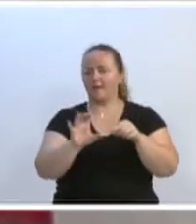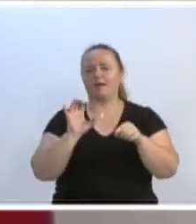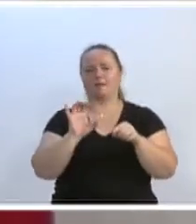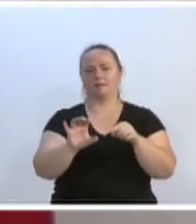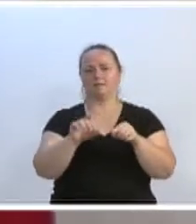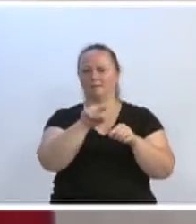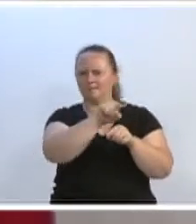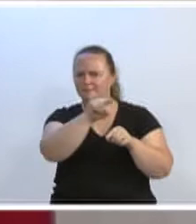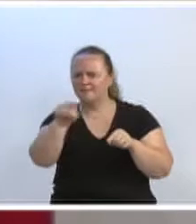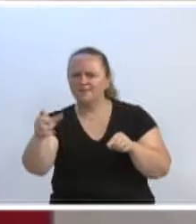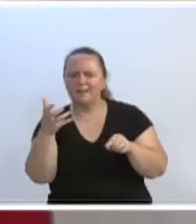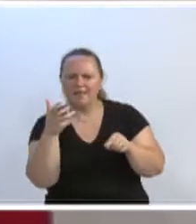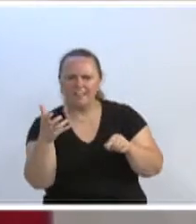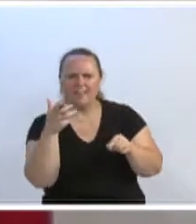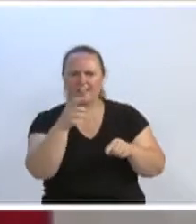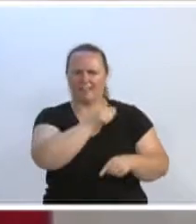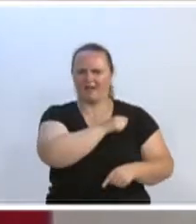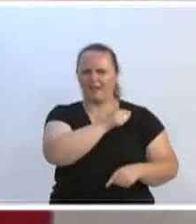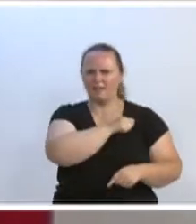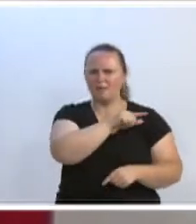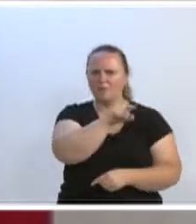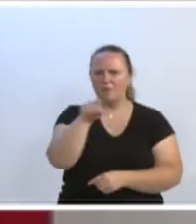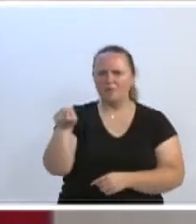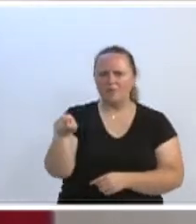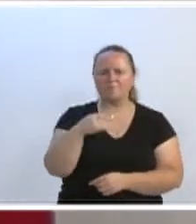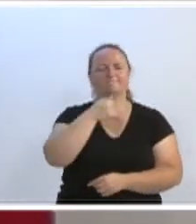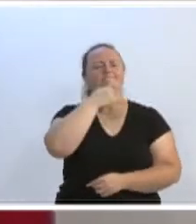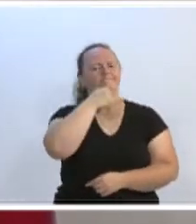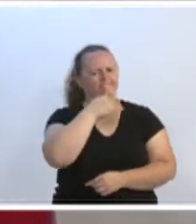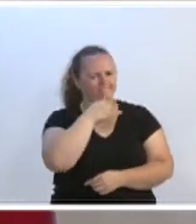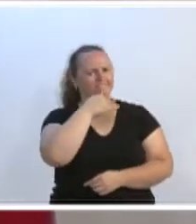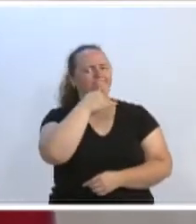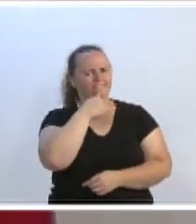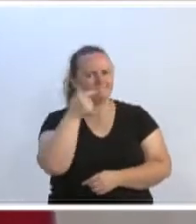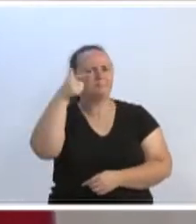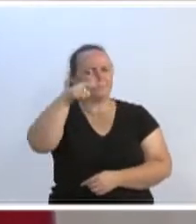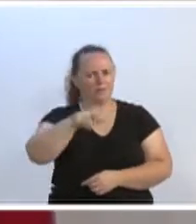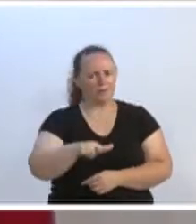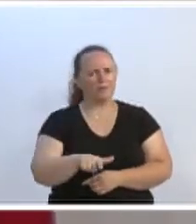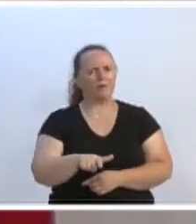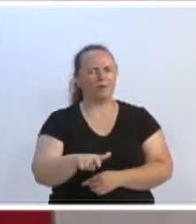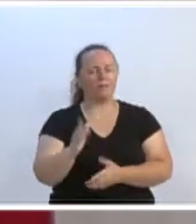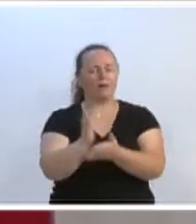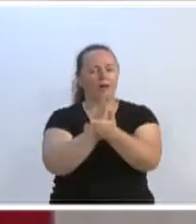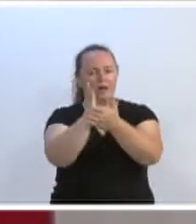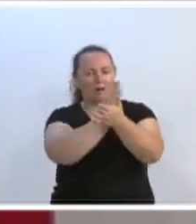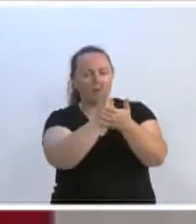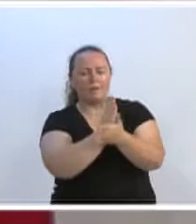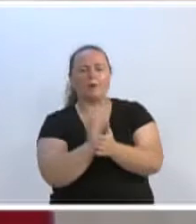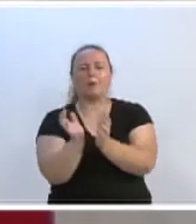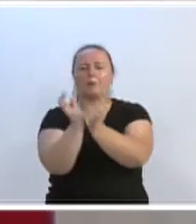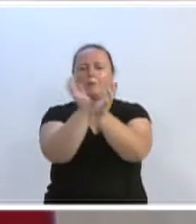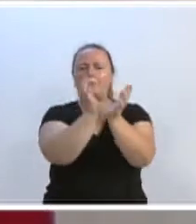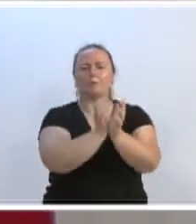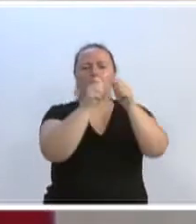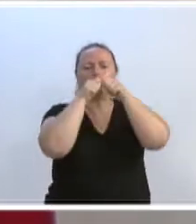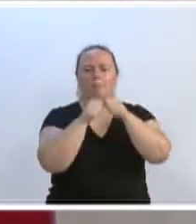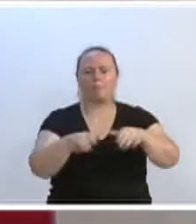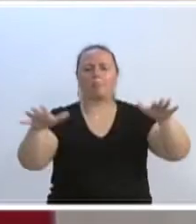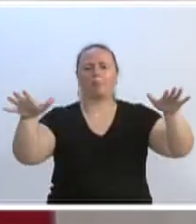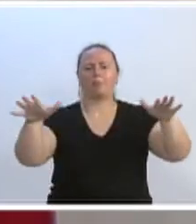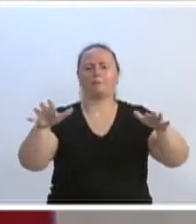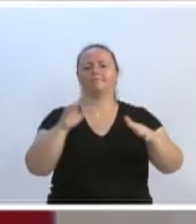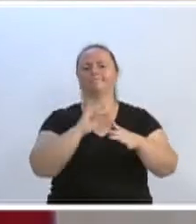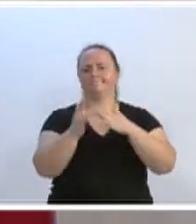vocês querem que fale para os seus alunos. Então, eu quero lamentar mais uma vez essa situação que alguns grupelhos estão espalhando via redes